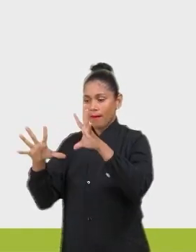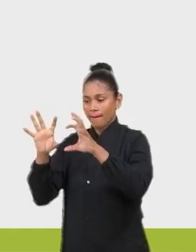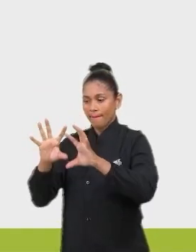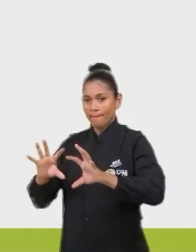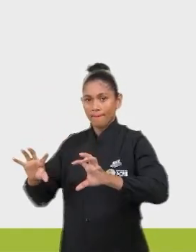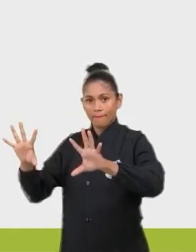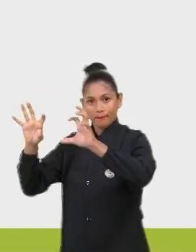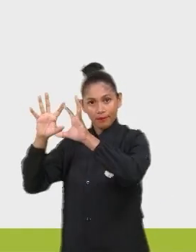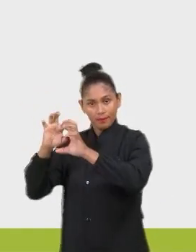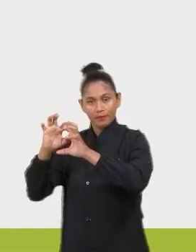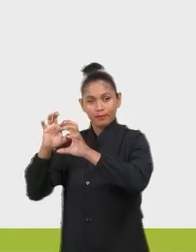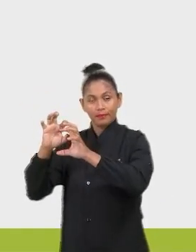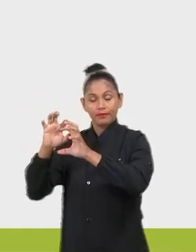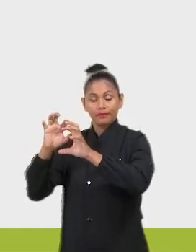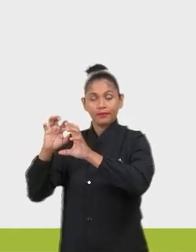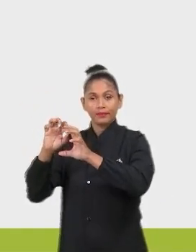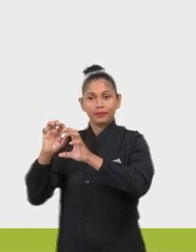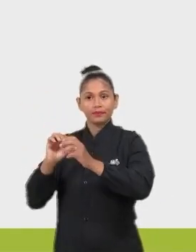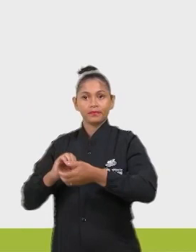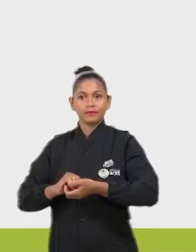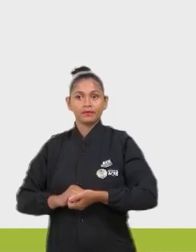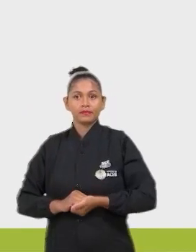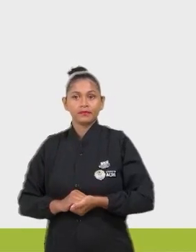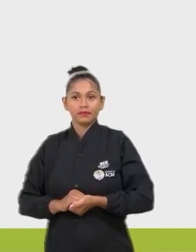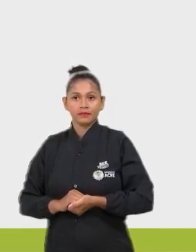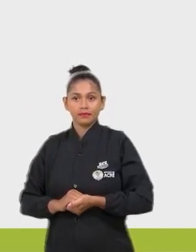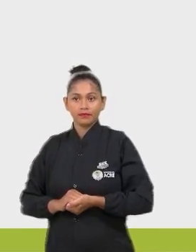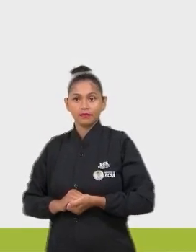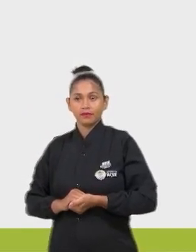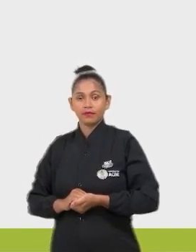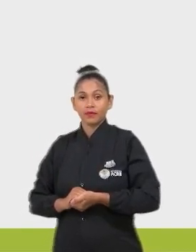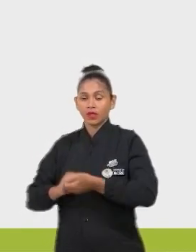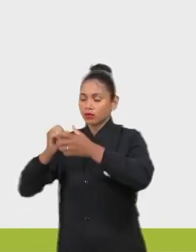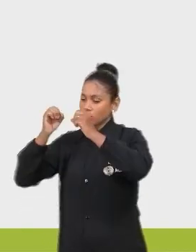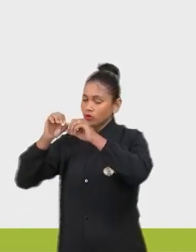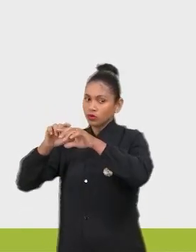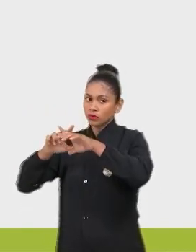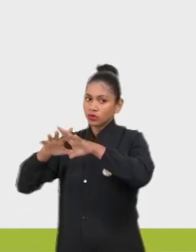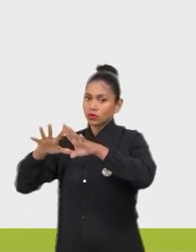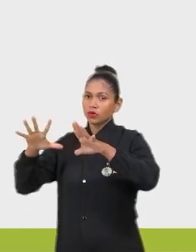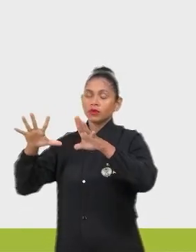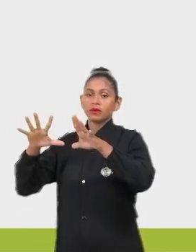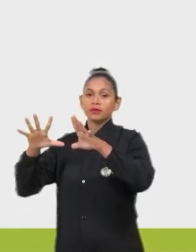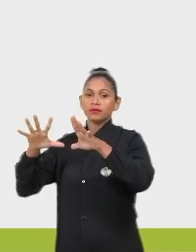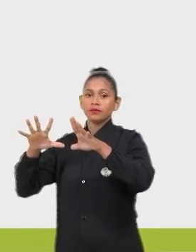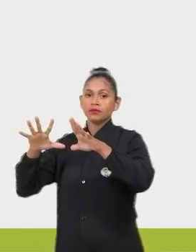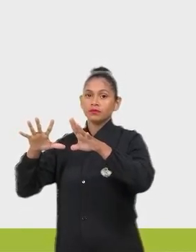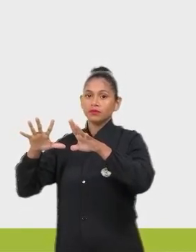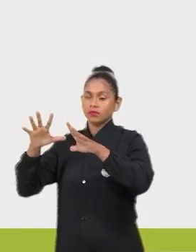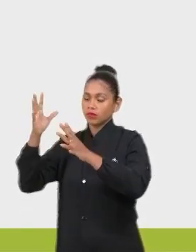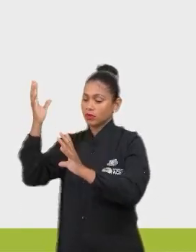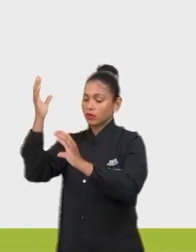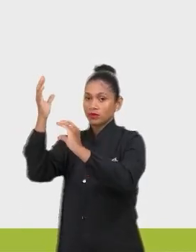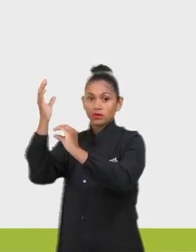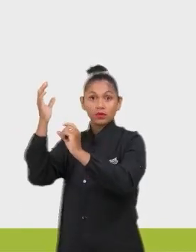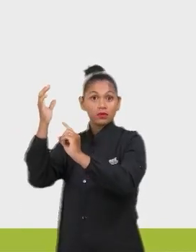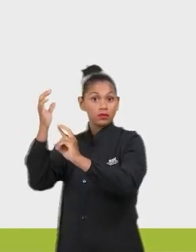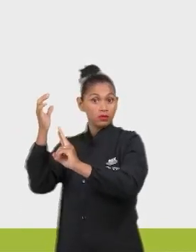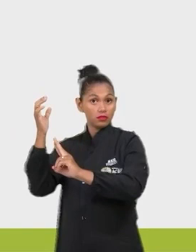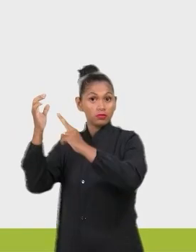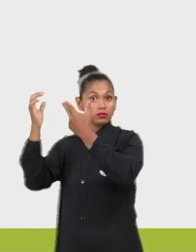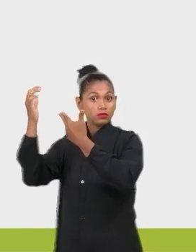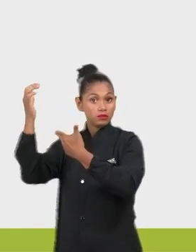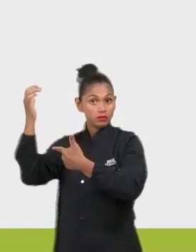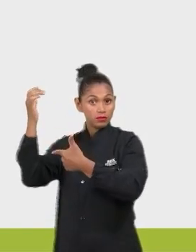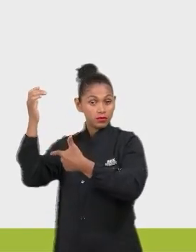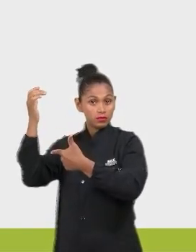E eles, então, vão, os estômatos, se abrir também para a entrada de dióxido de carbono. Ok? Isso